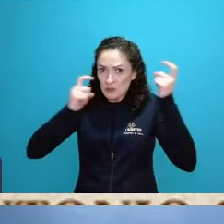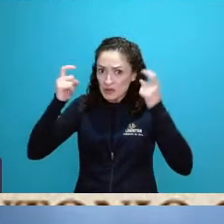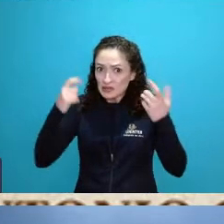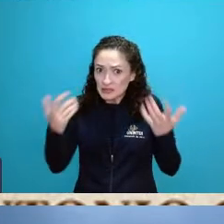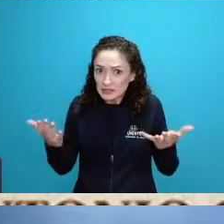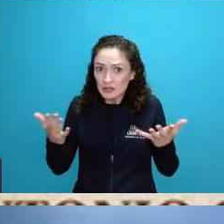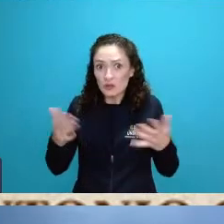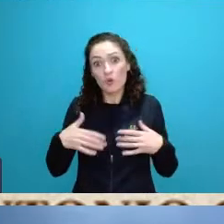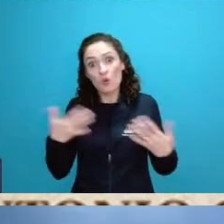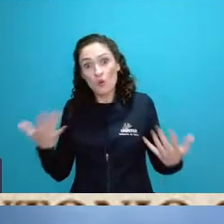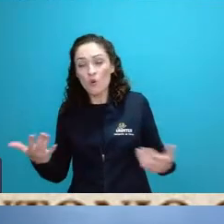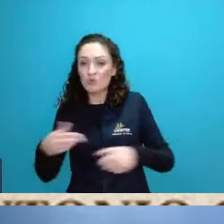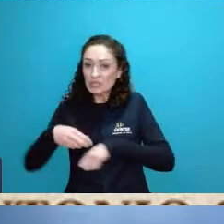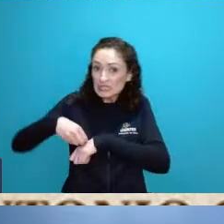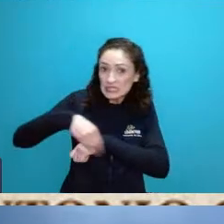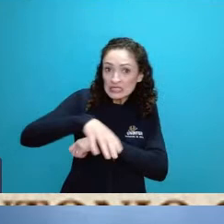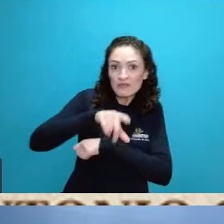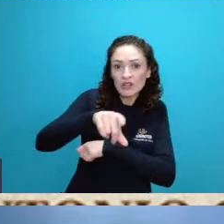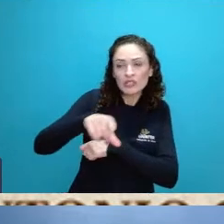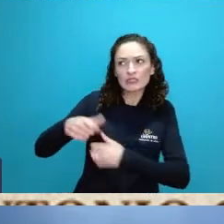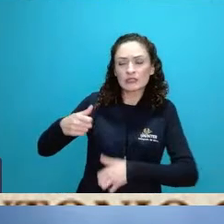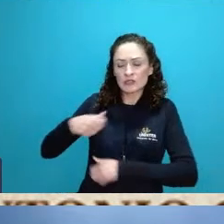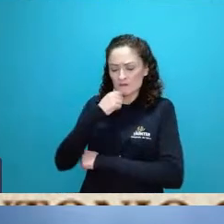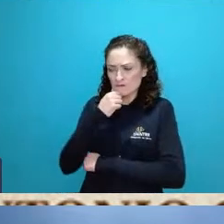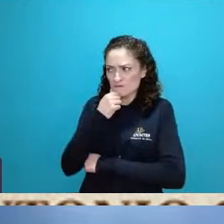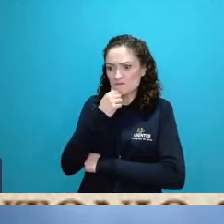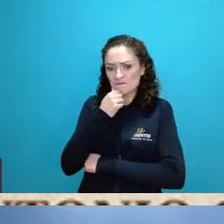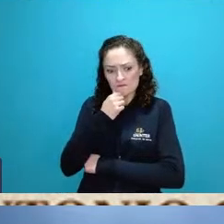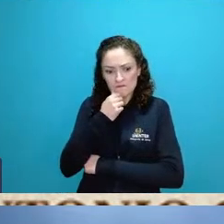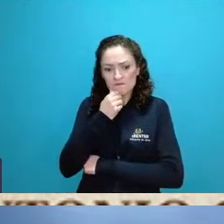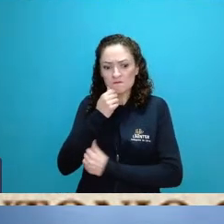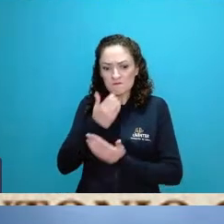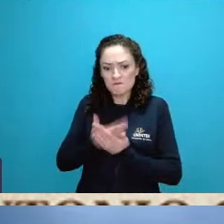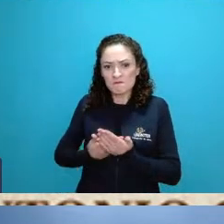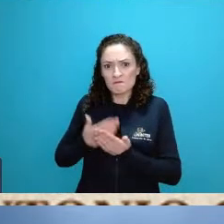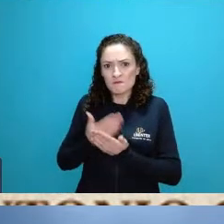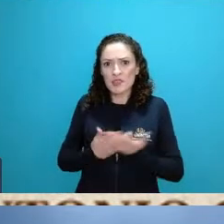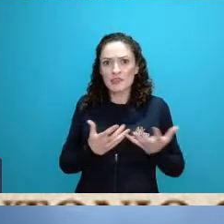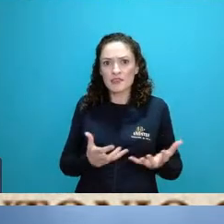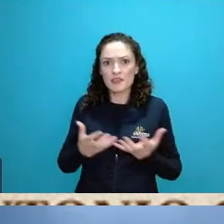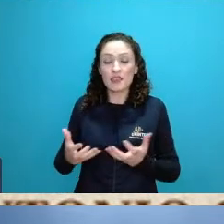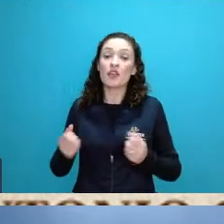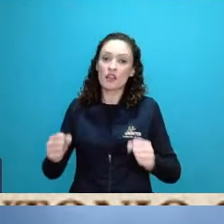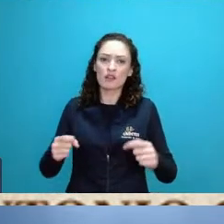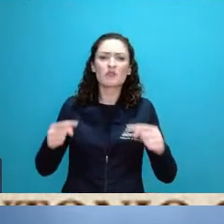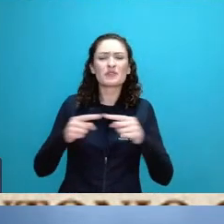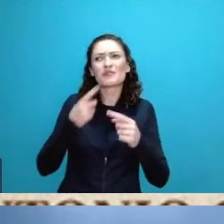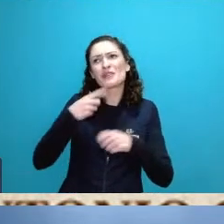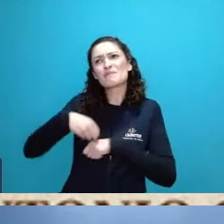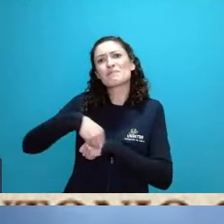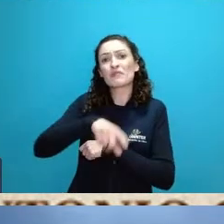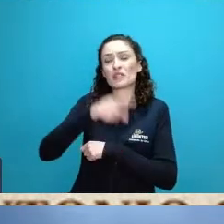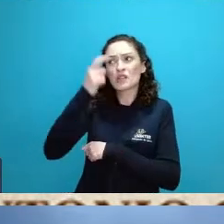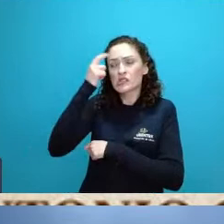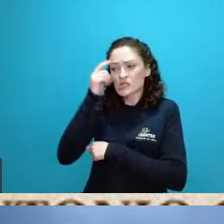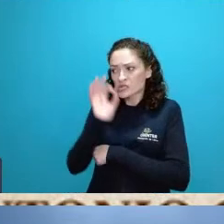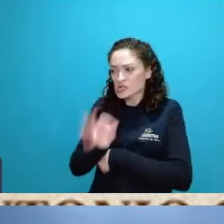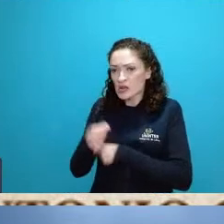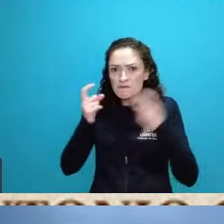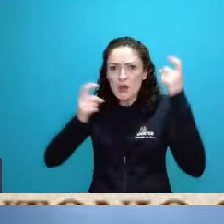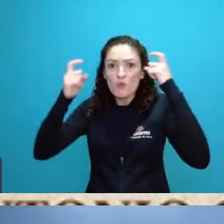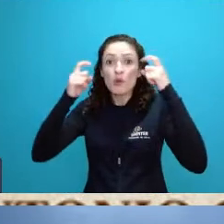instigação em vocês é a preocupação é no sentido de de busca pelo conhecimento né se